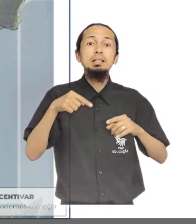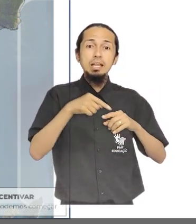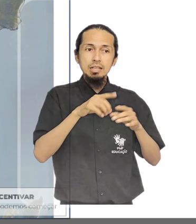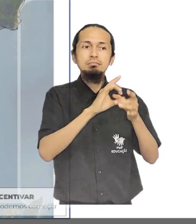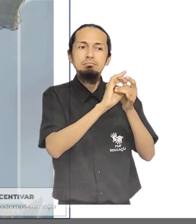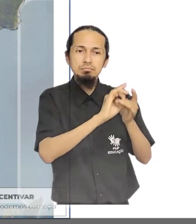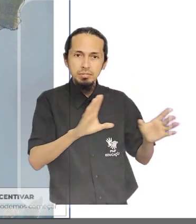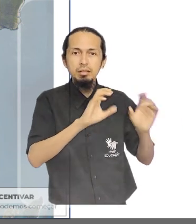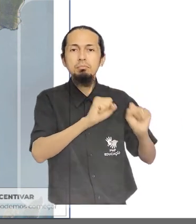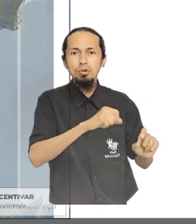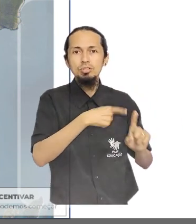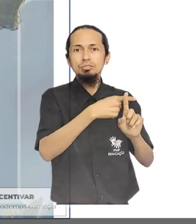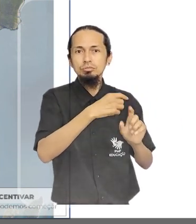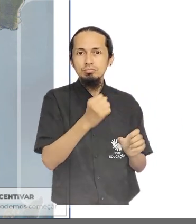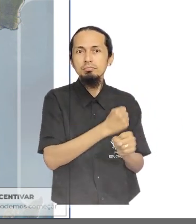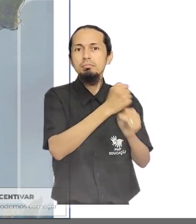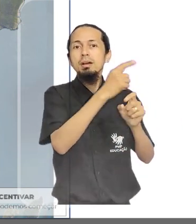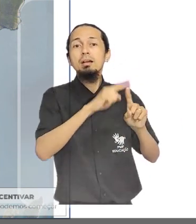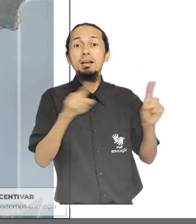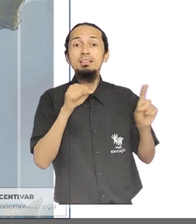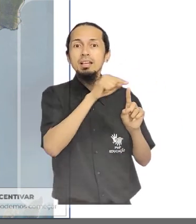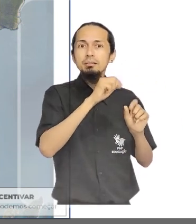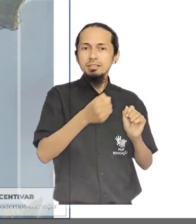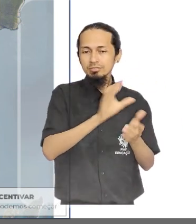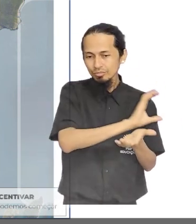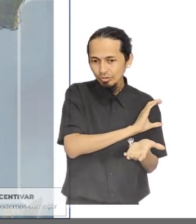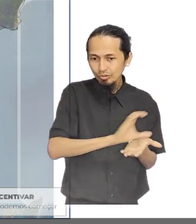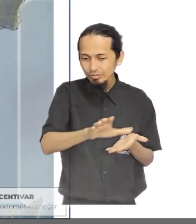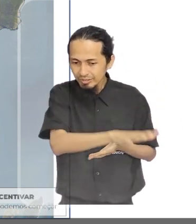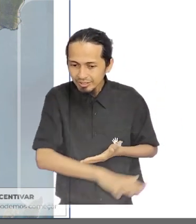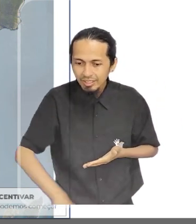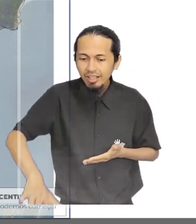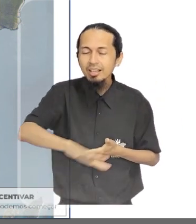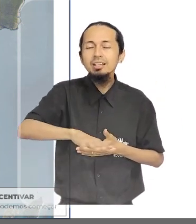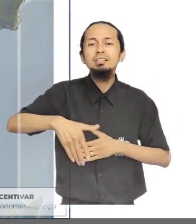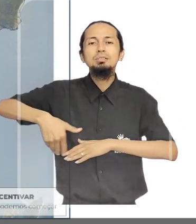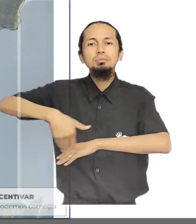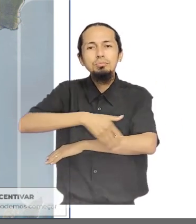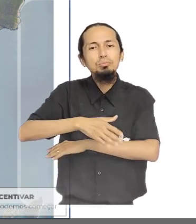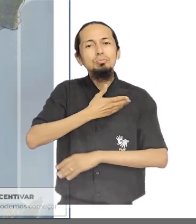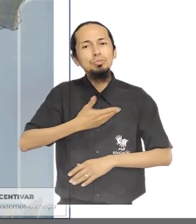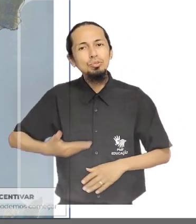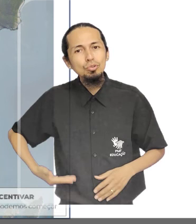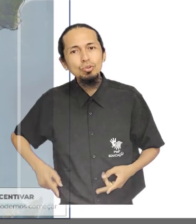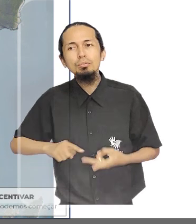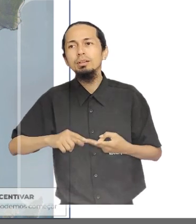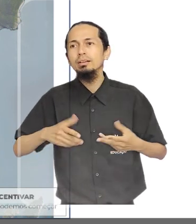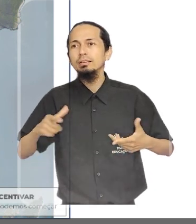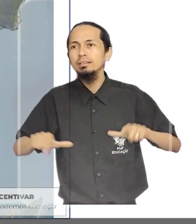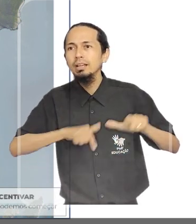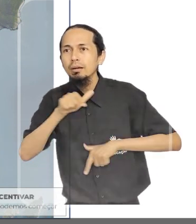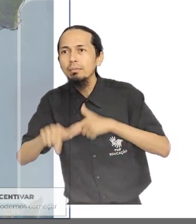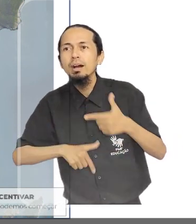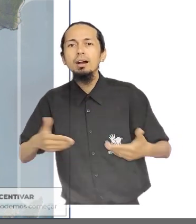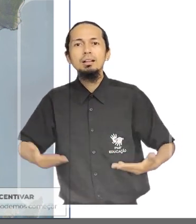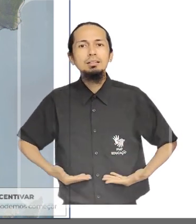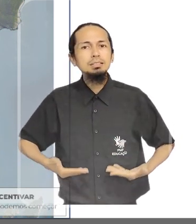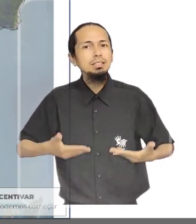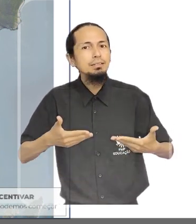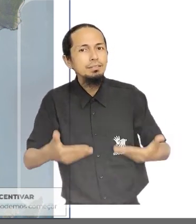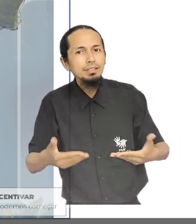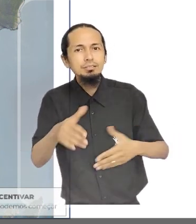ele fornece a implantação de, por exemplo, um espaço público, melhorias na mobilidade, oferta de